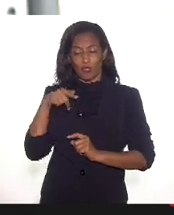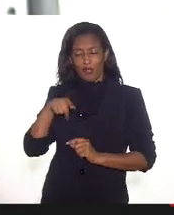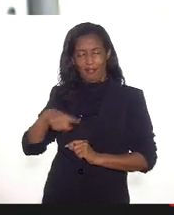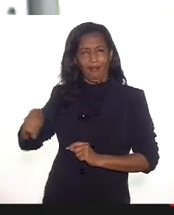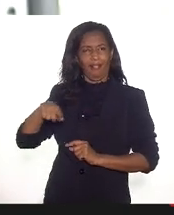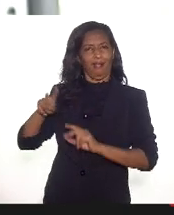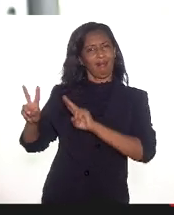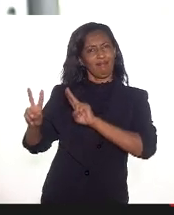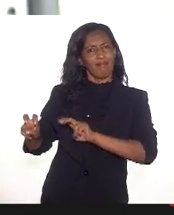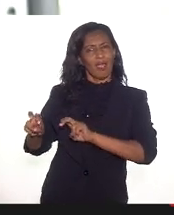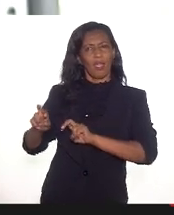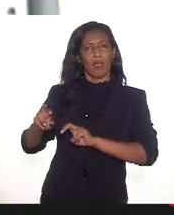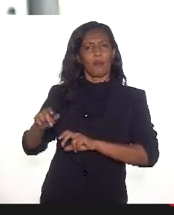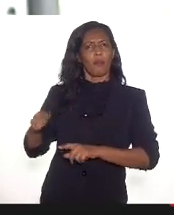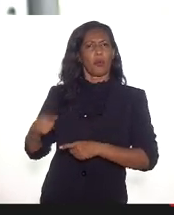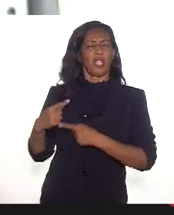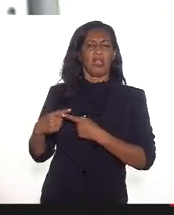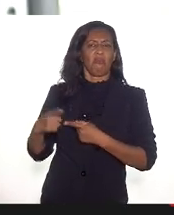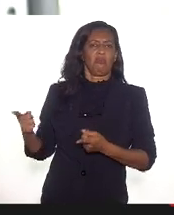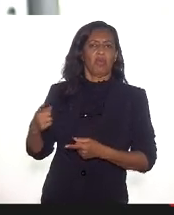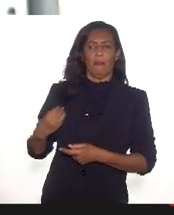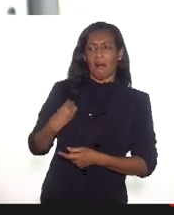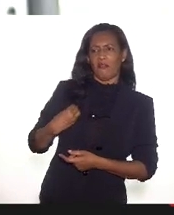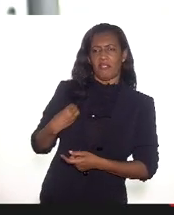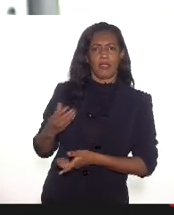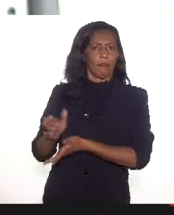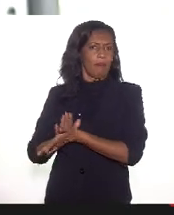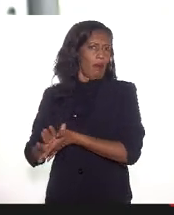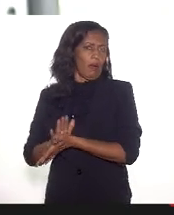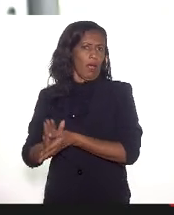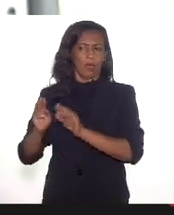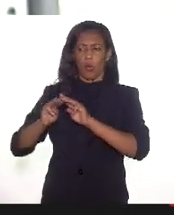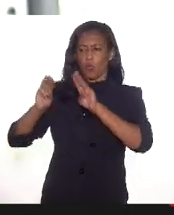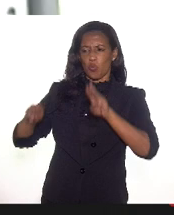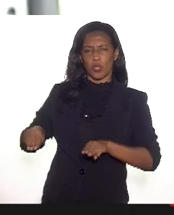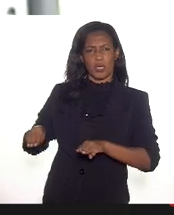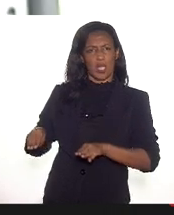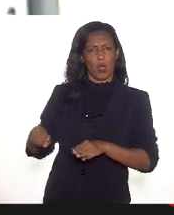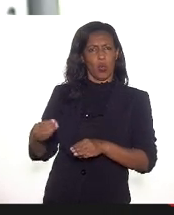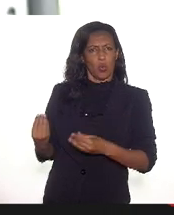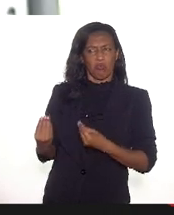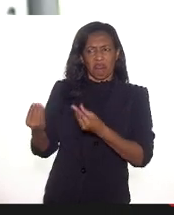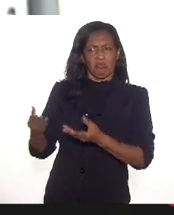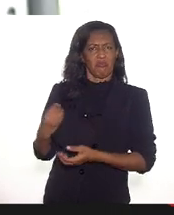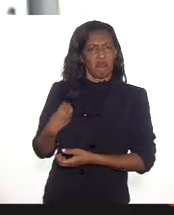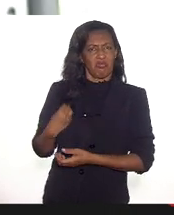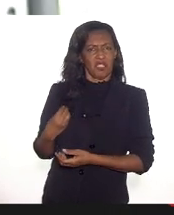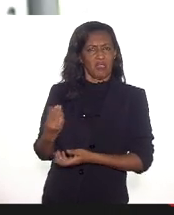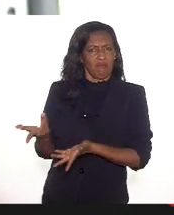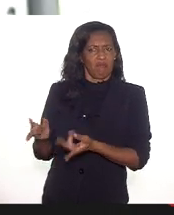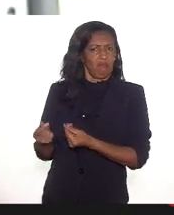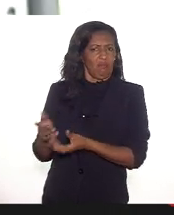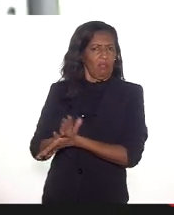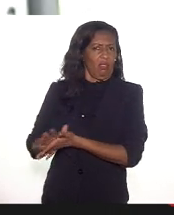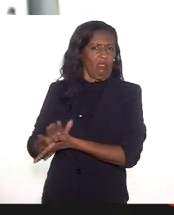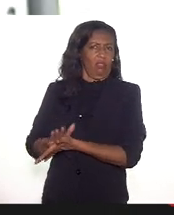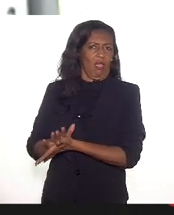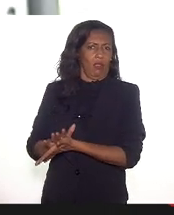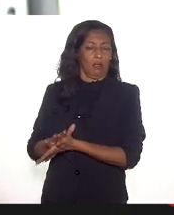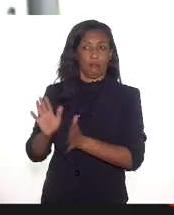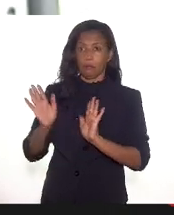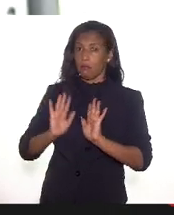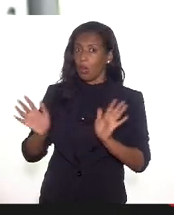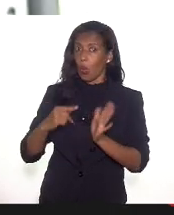que não serve para a vida, não serve para nada. um museu que não serve para a vida, não serve para nada. Então, na verdade, o